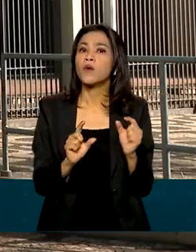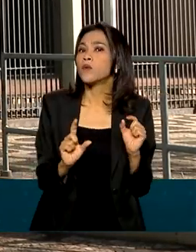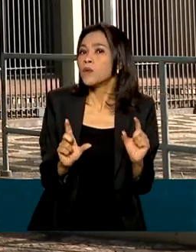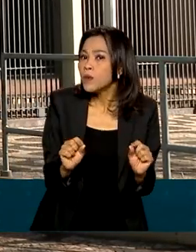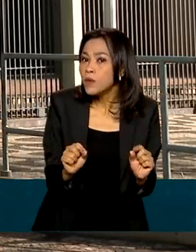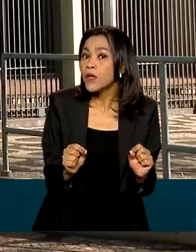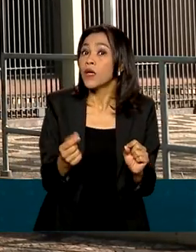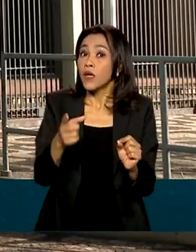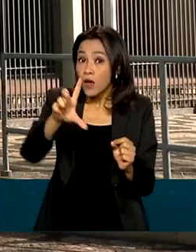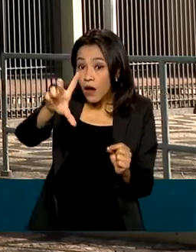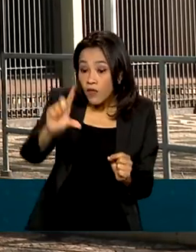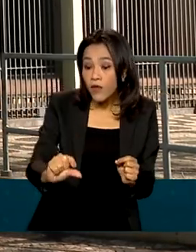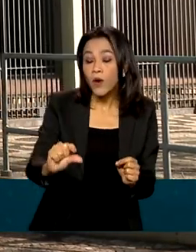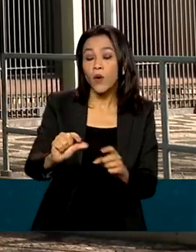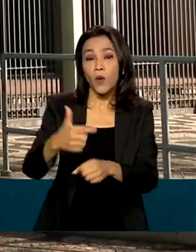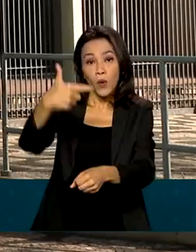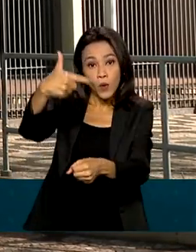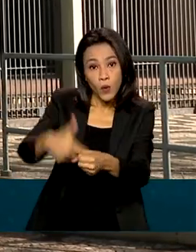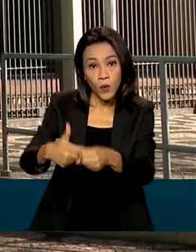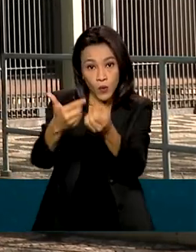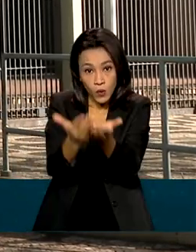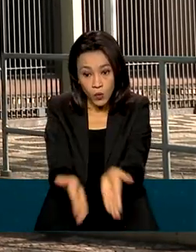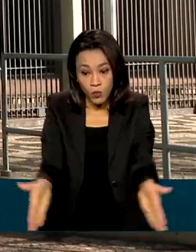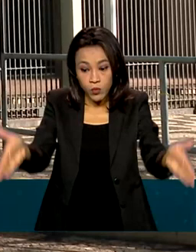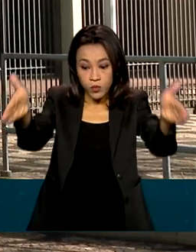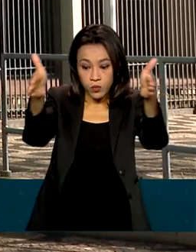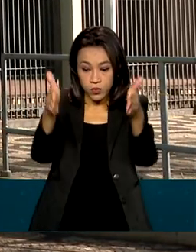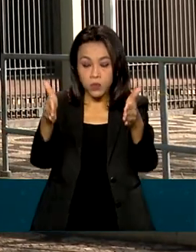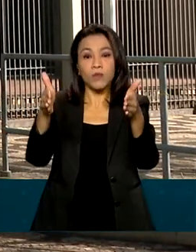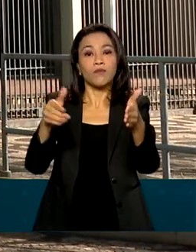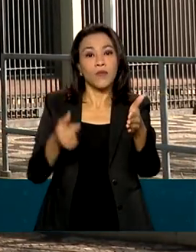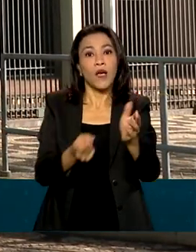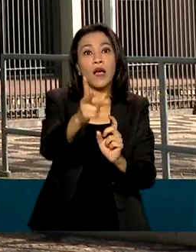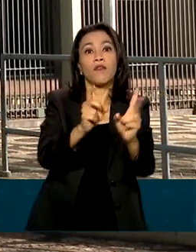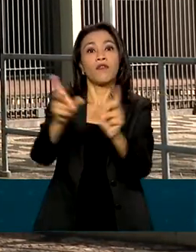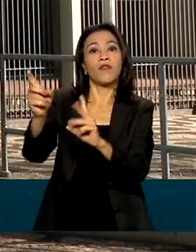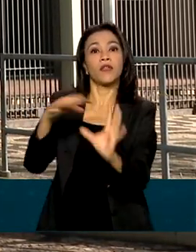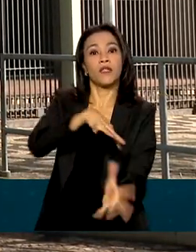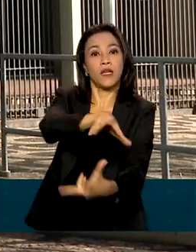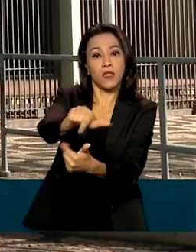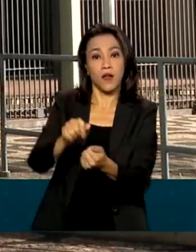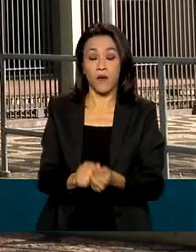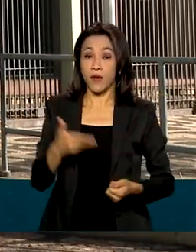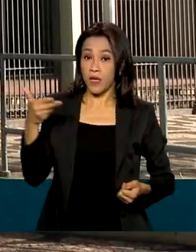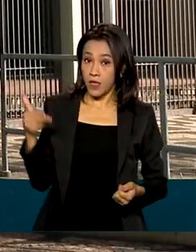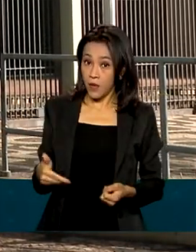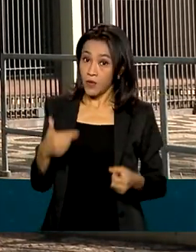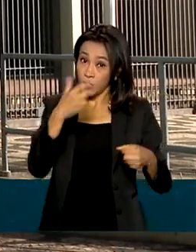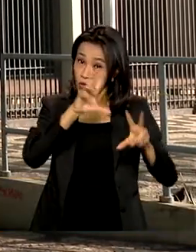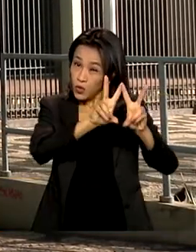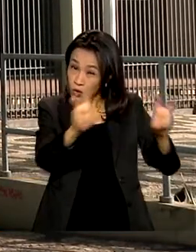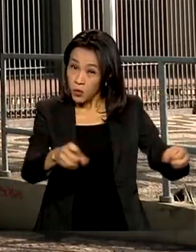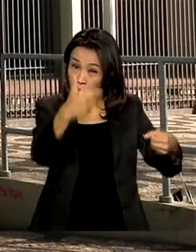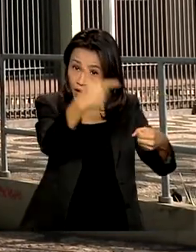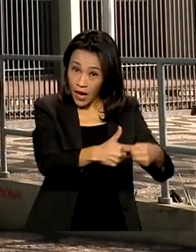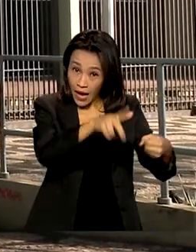do preço do barril do petróleo no mercado internacional. Em relação à gasolina, a Petrobras não anunciou nenhuma alteração.